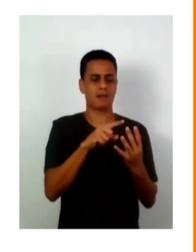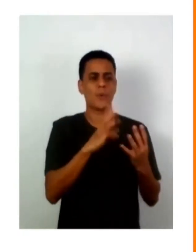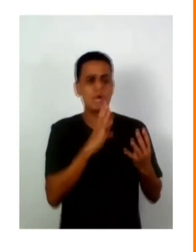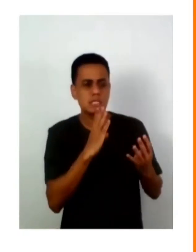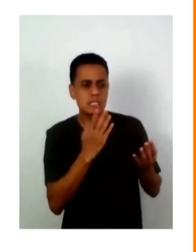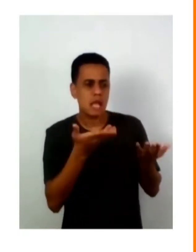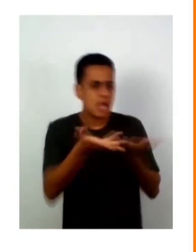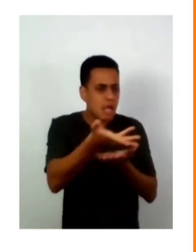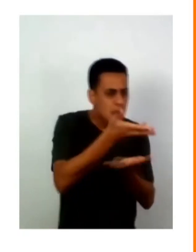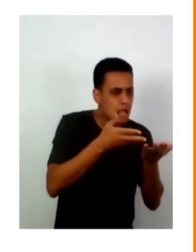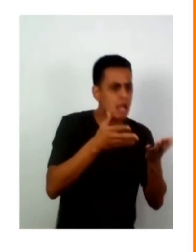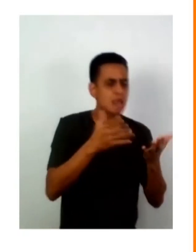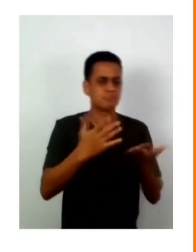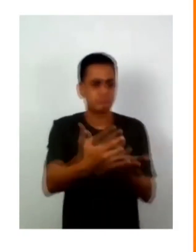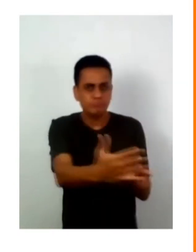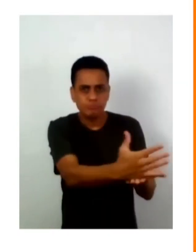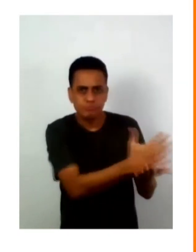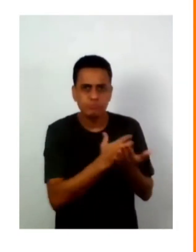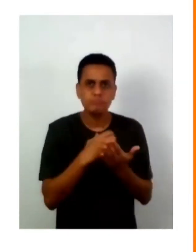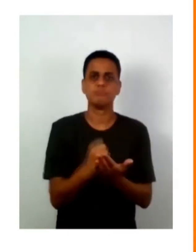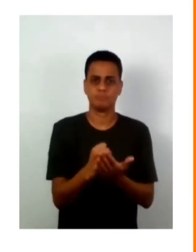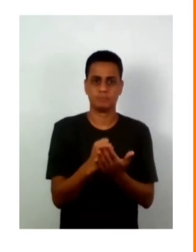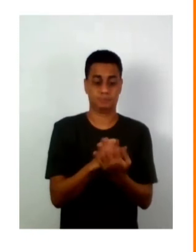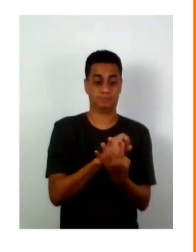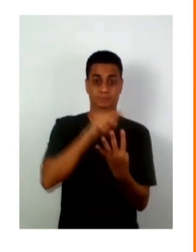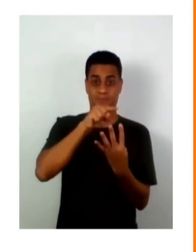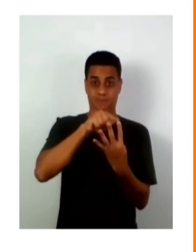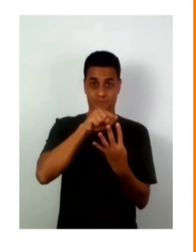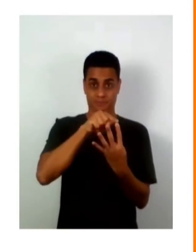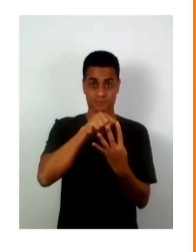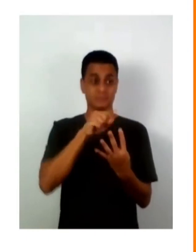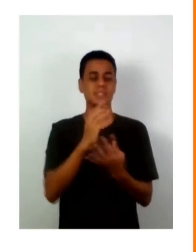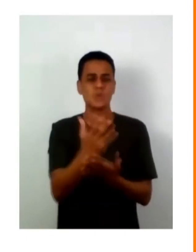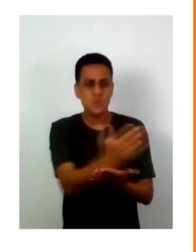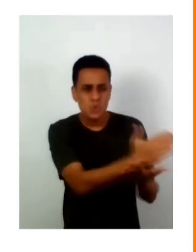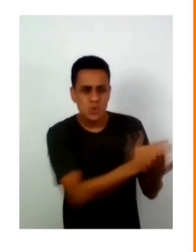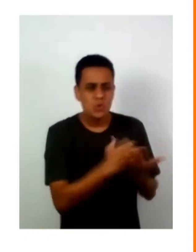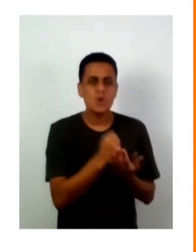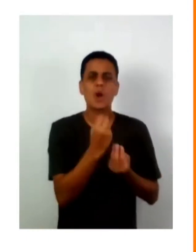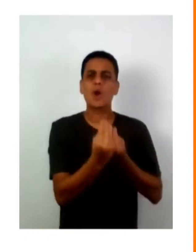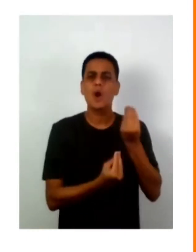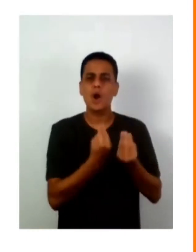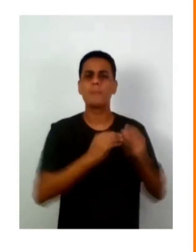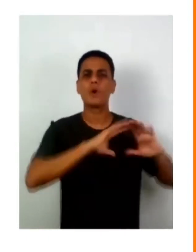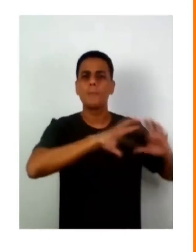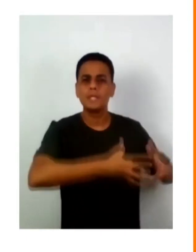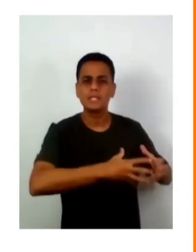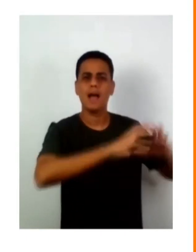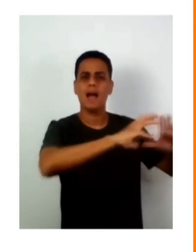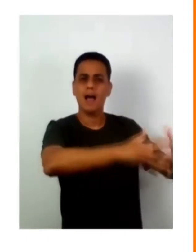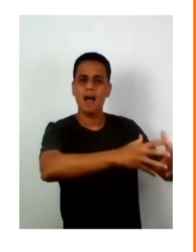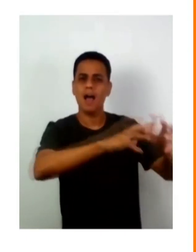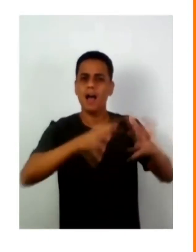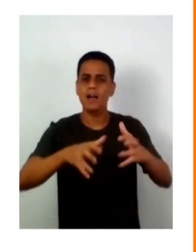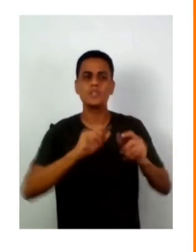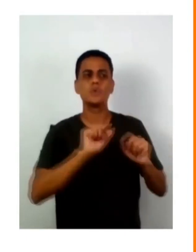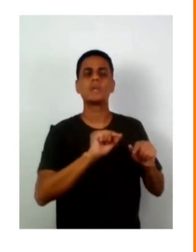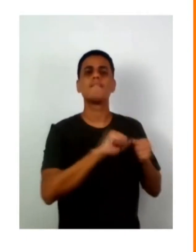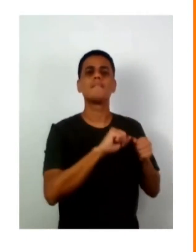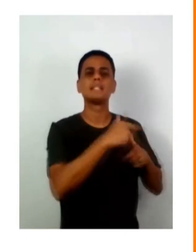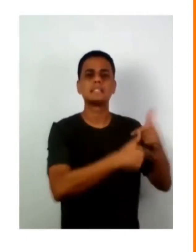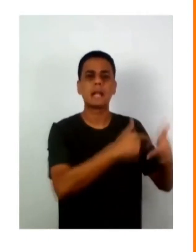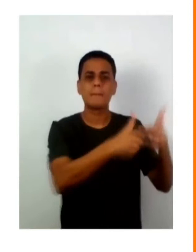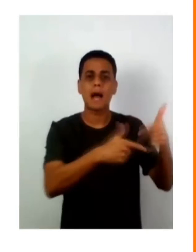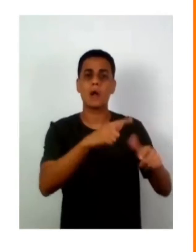conectando. Reconhecendo, seja, mapeando, são lideranças que nas comunidades estão